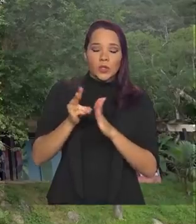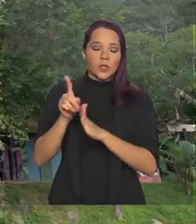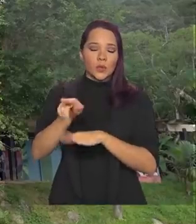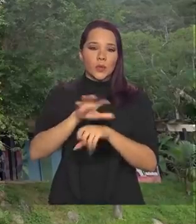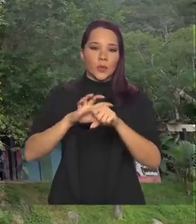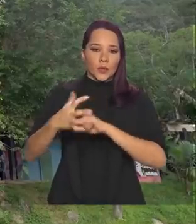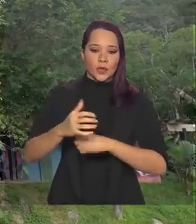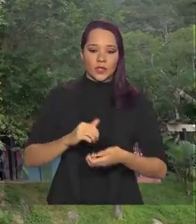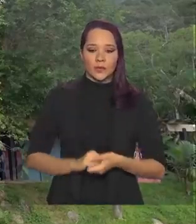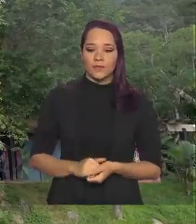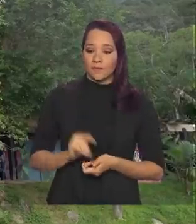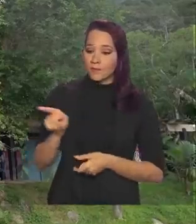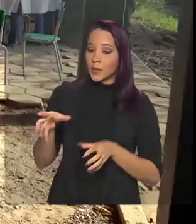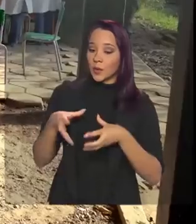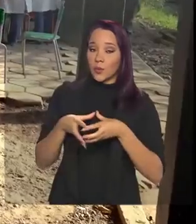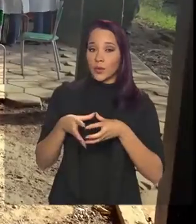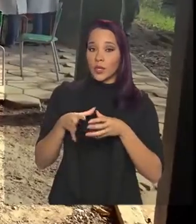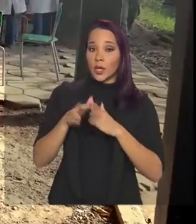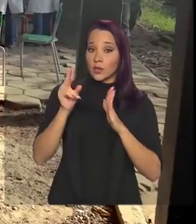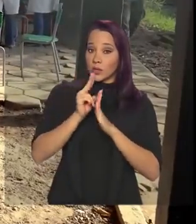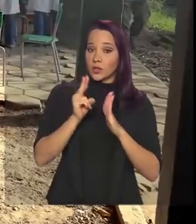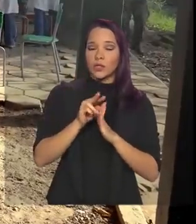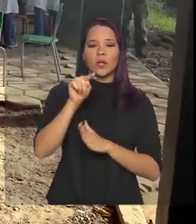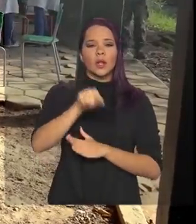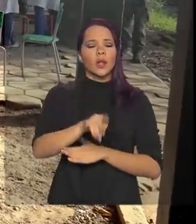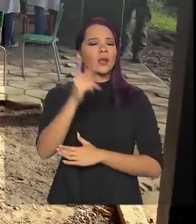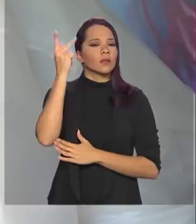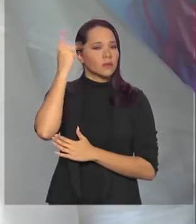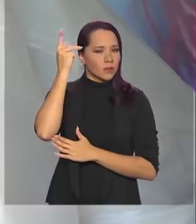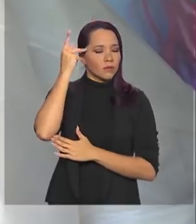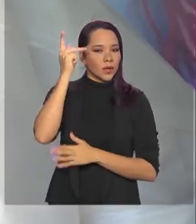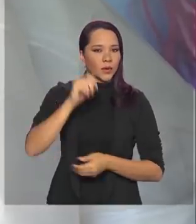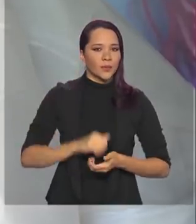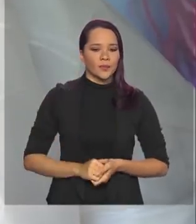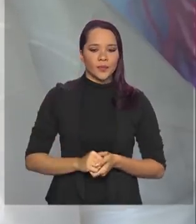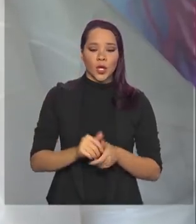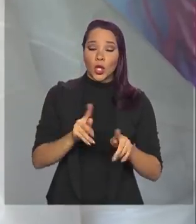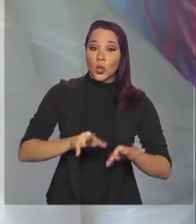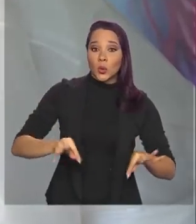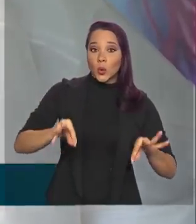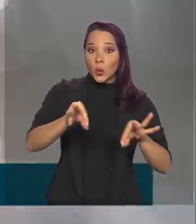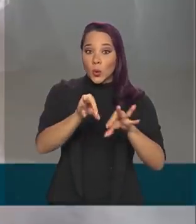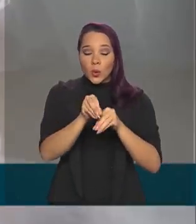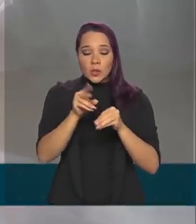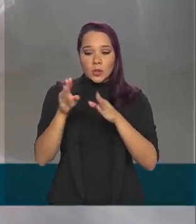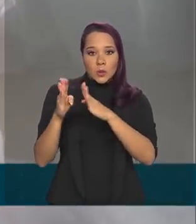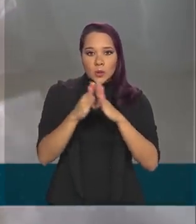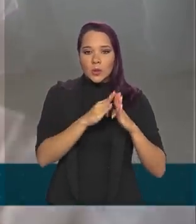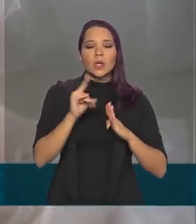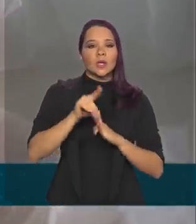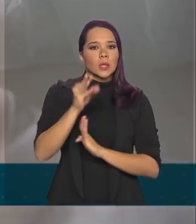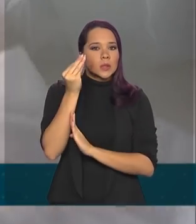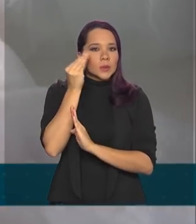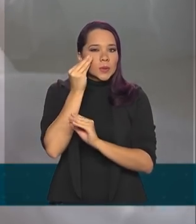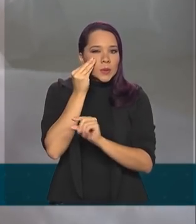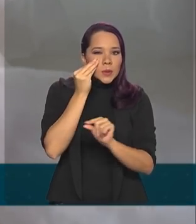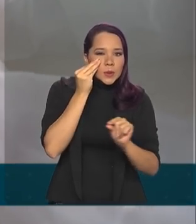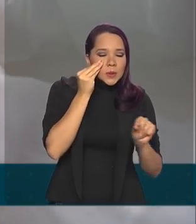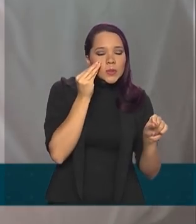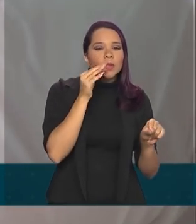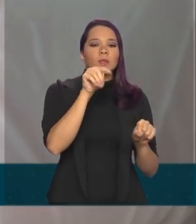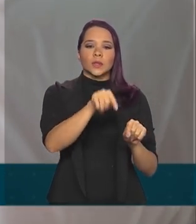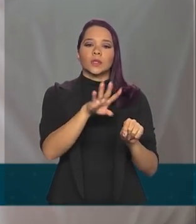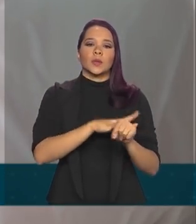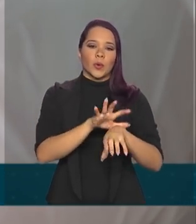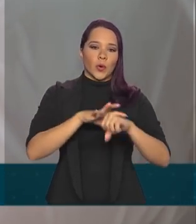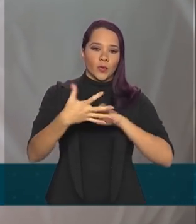Esta comunidade indígena fica no litoral paulista. Todos os moradores estão sendo testados para a Covid-19.